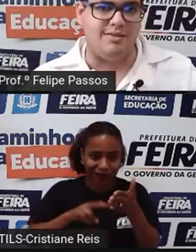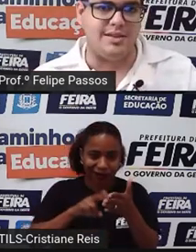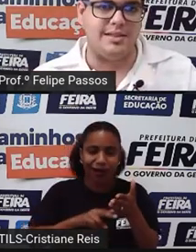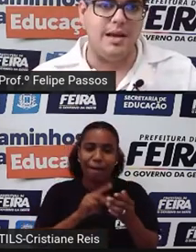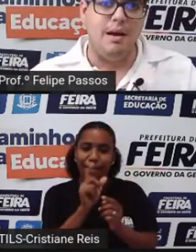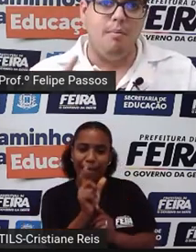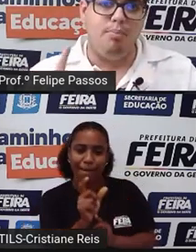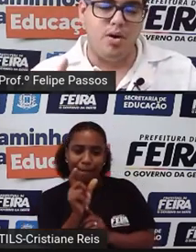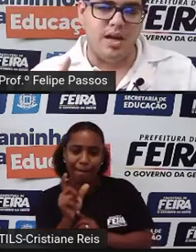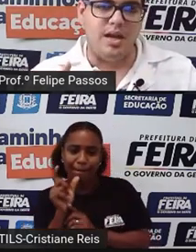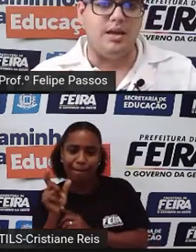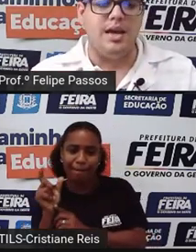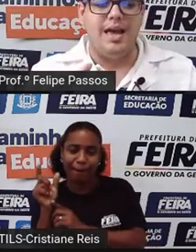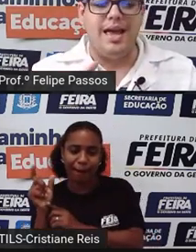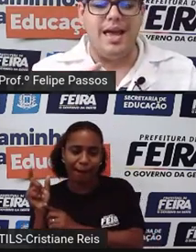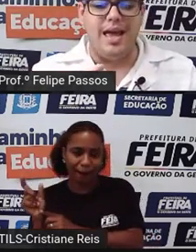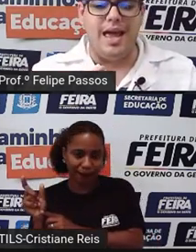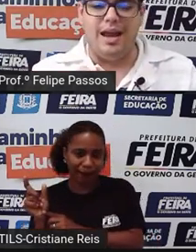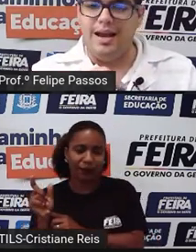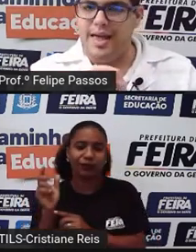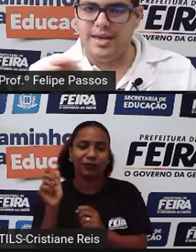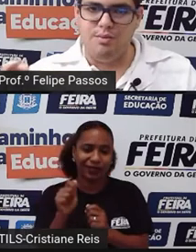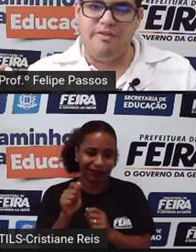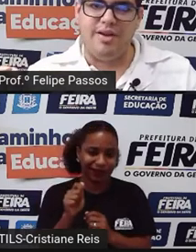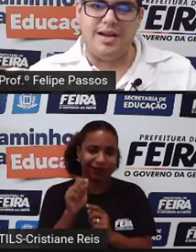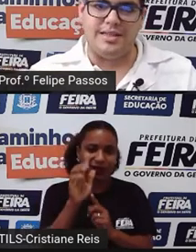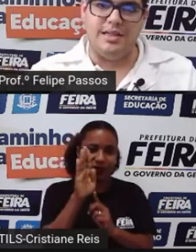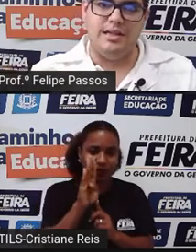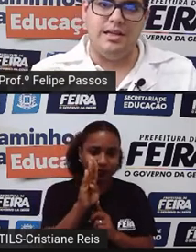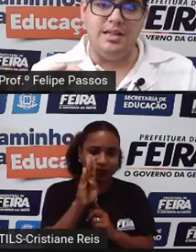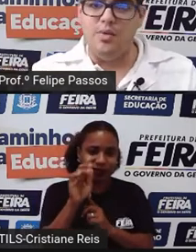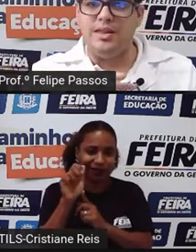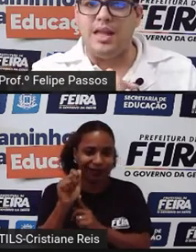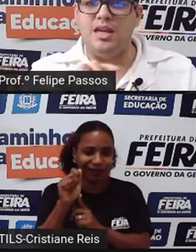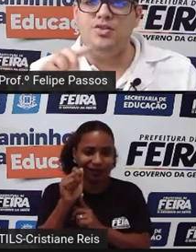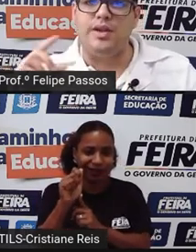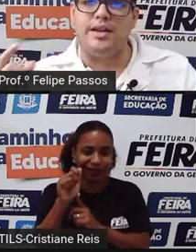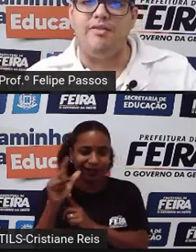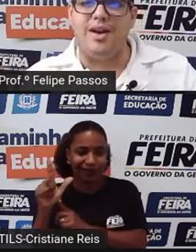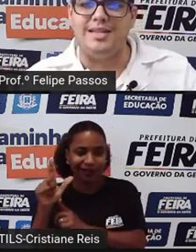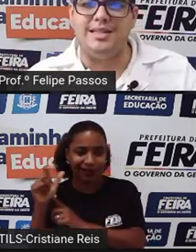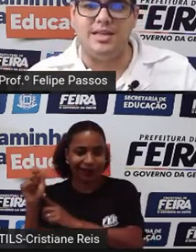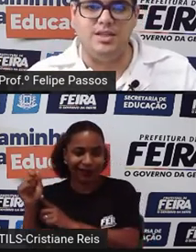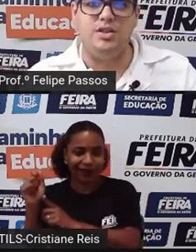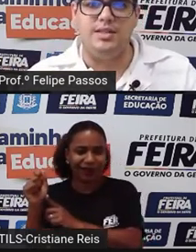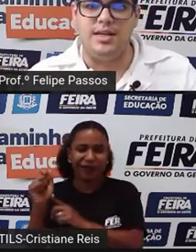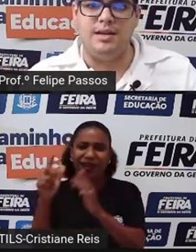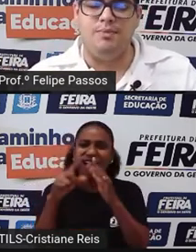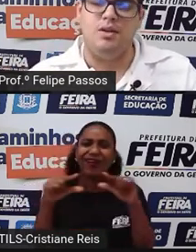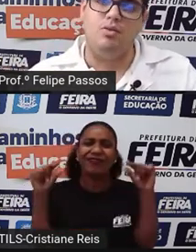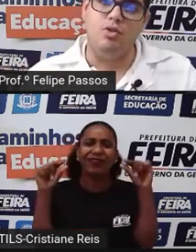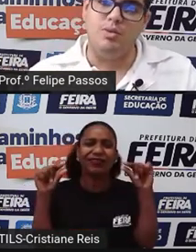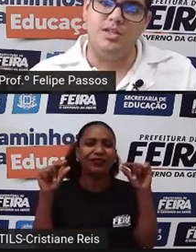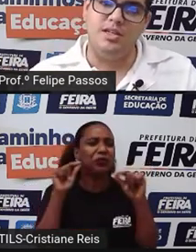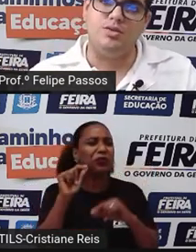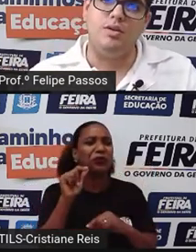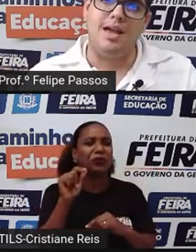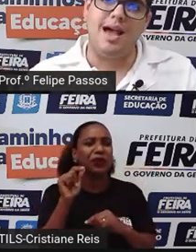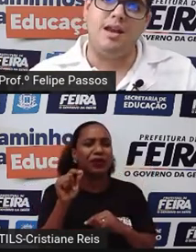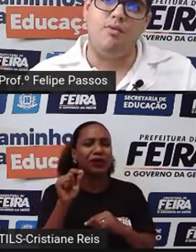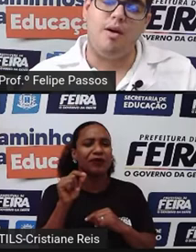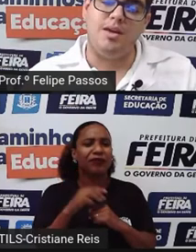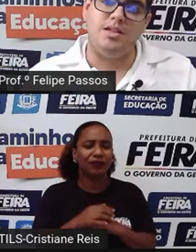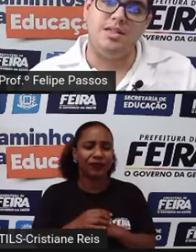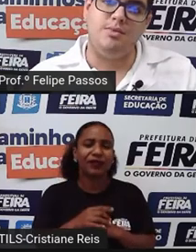palavras. Porém, ela lê aqui uma frase e não entende o que a frase quis dizer, o nome disso